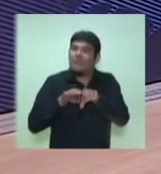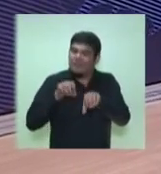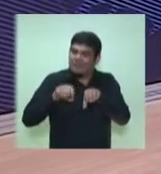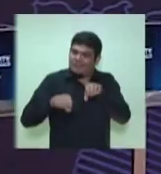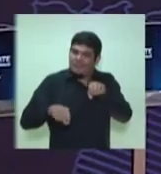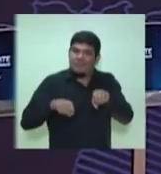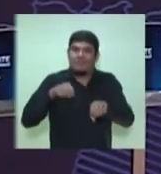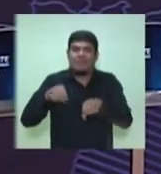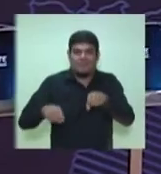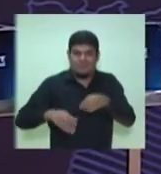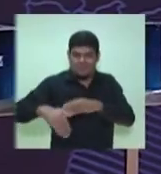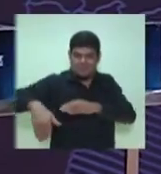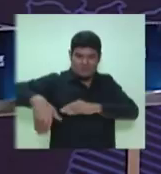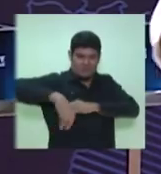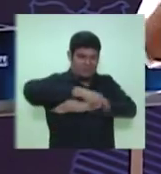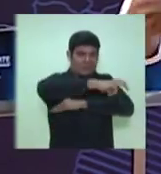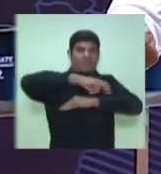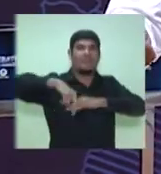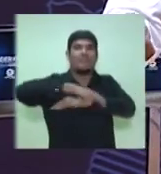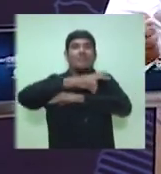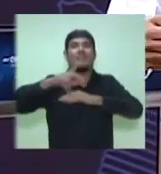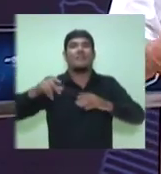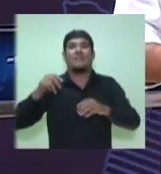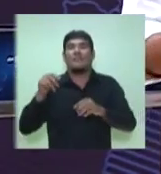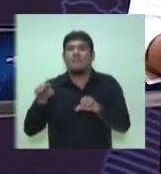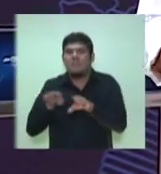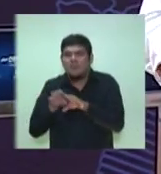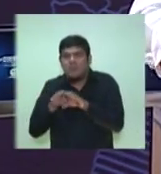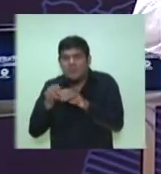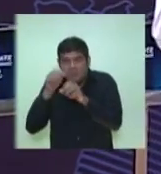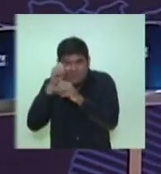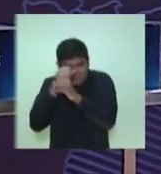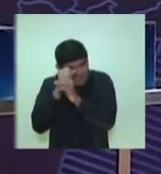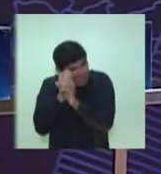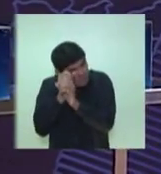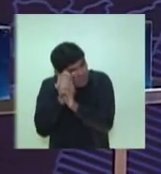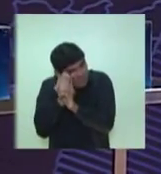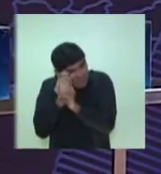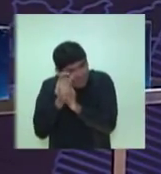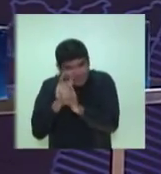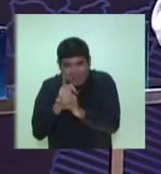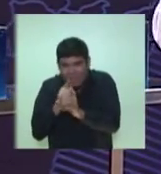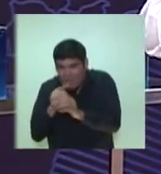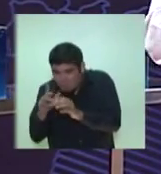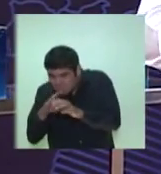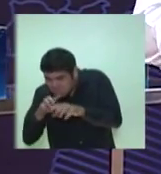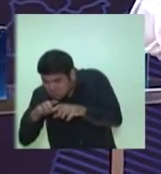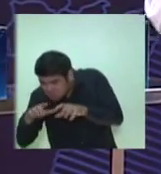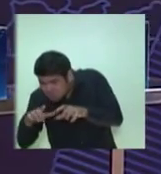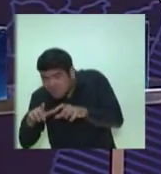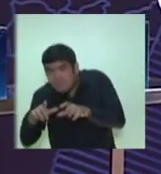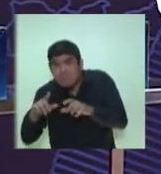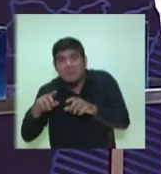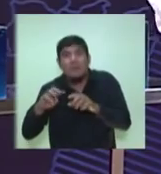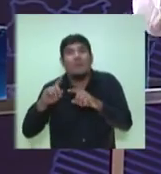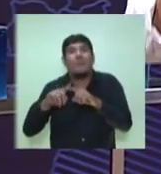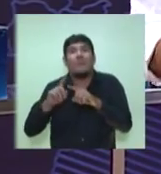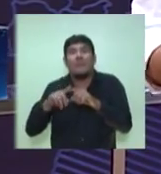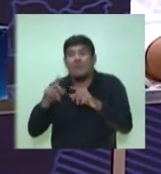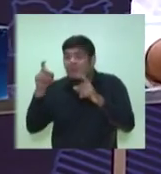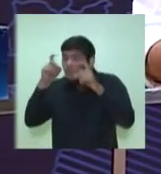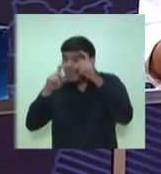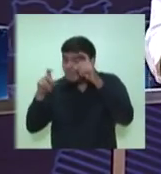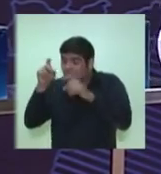Mindu, fazer pequenos laboratórios de monitoramento de água para que a gente crie uma nova geração vinculada passionalmente